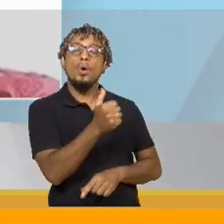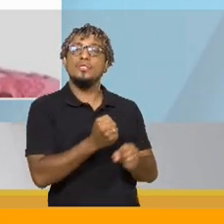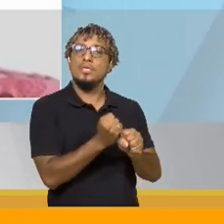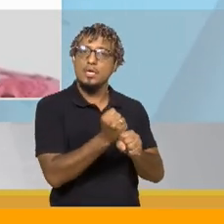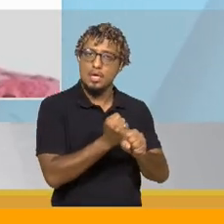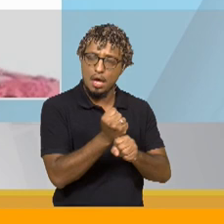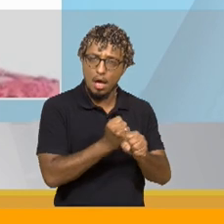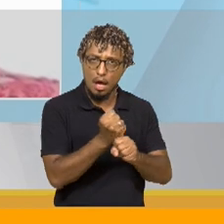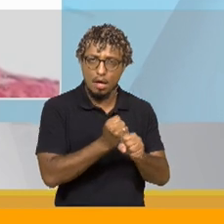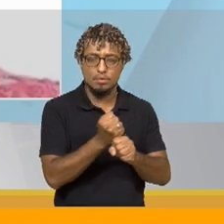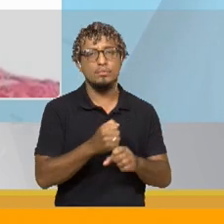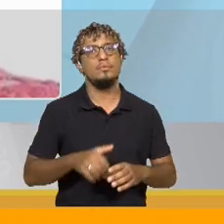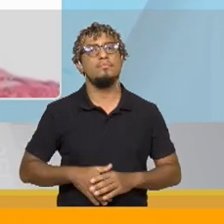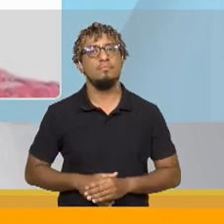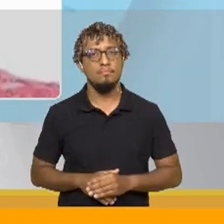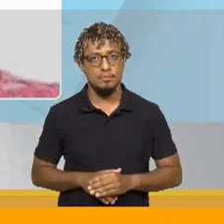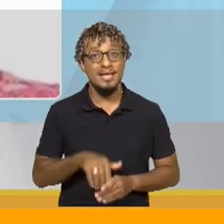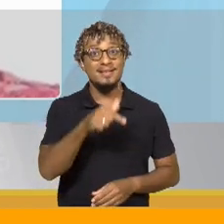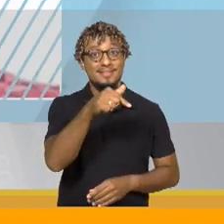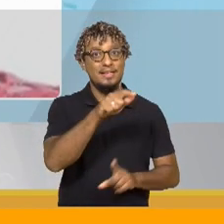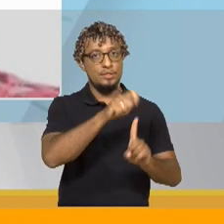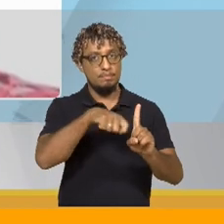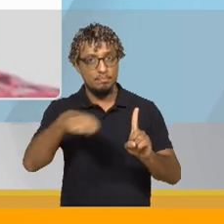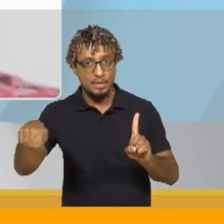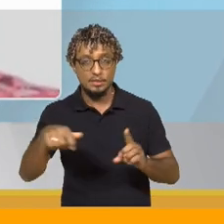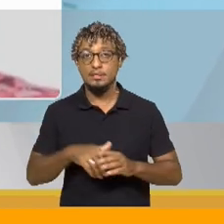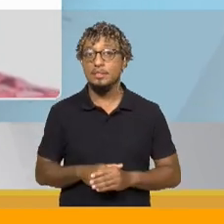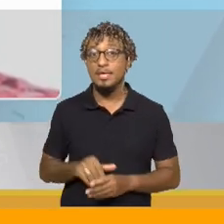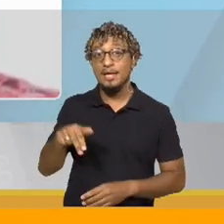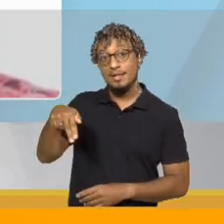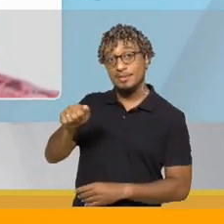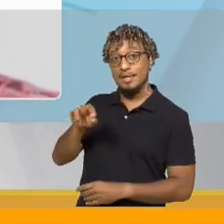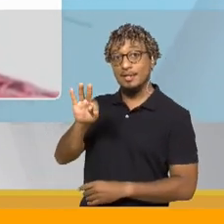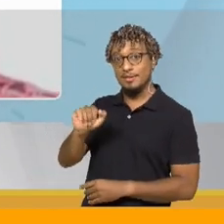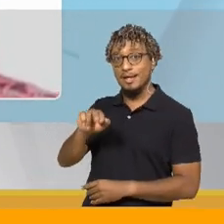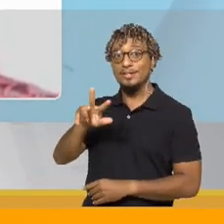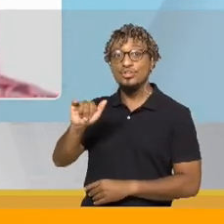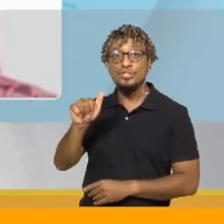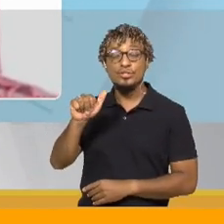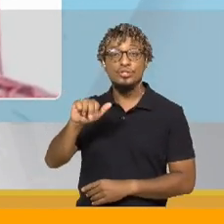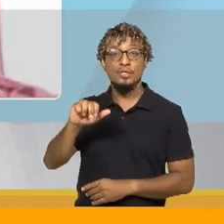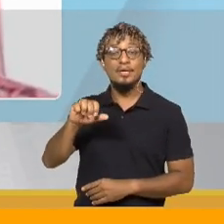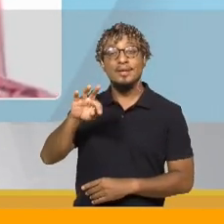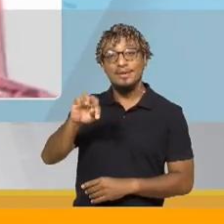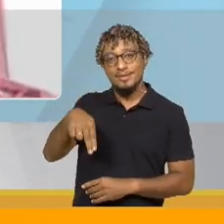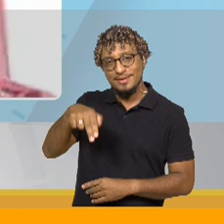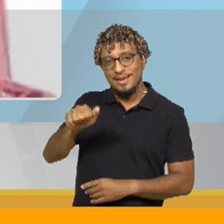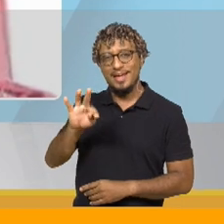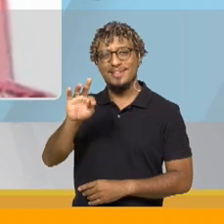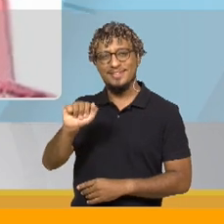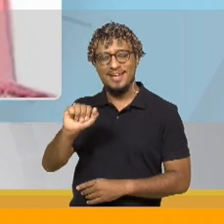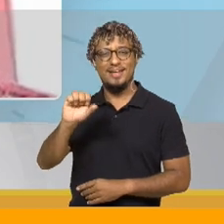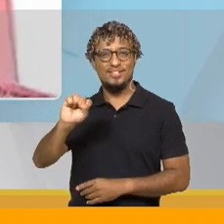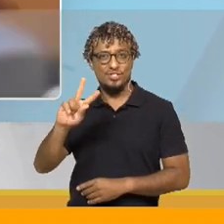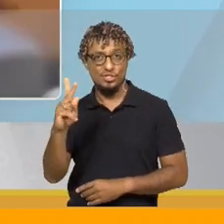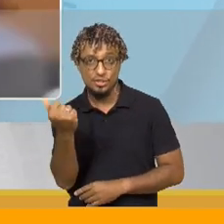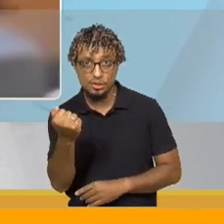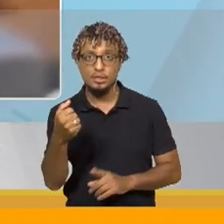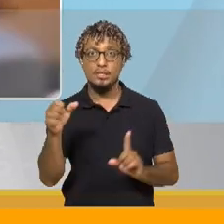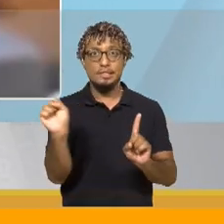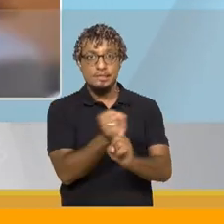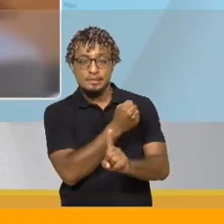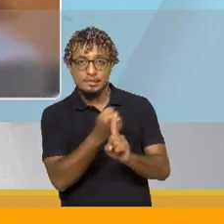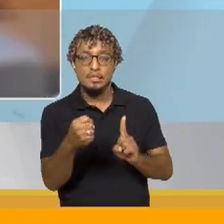e 7 meses de prisão. Natasha Nascimento, de 29 anos, foi brutalmente espancada, enquanto passava por uma estrada